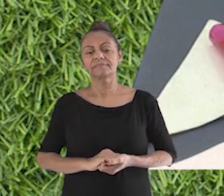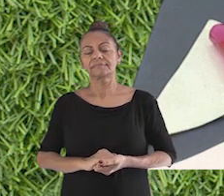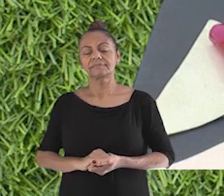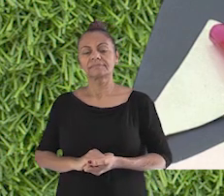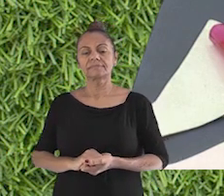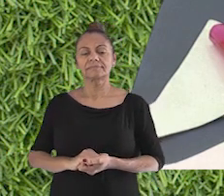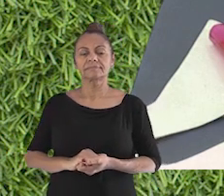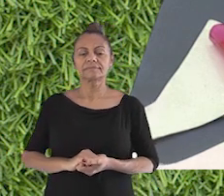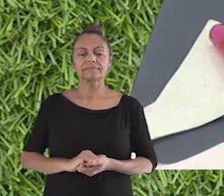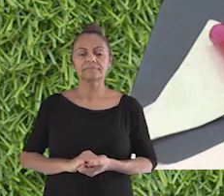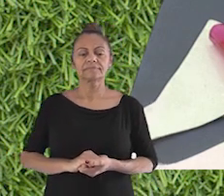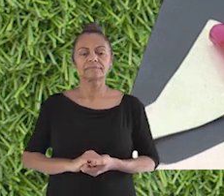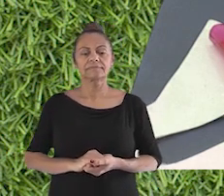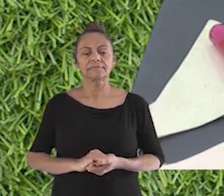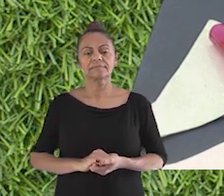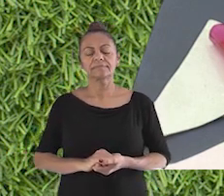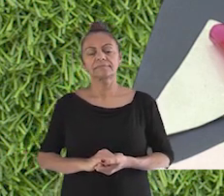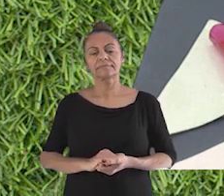Pronto. Pronto.